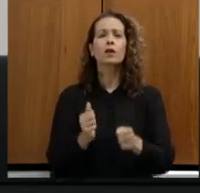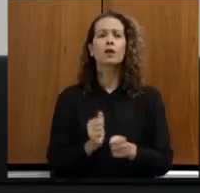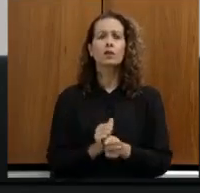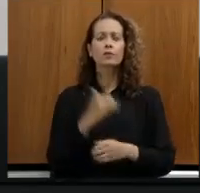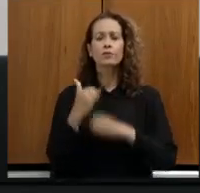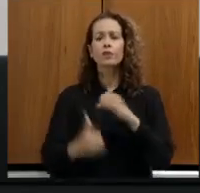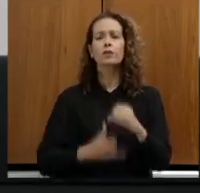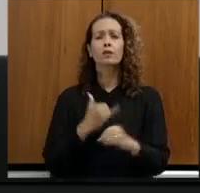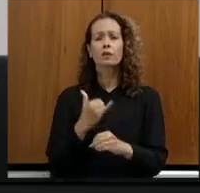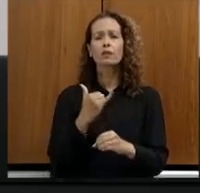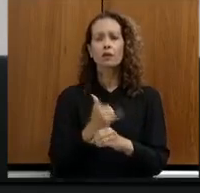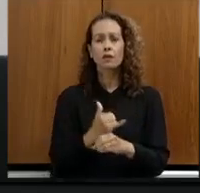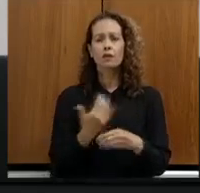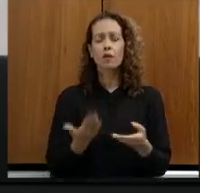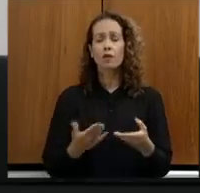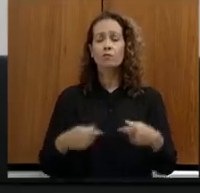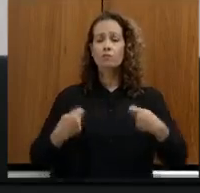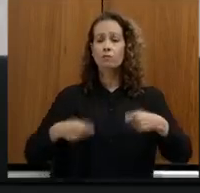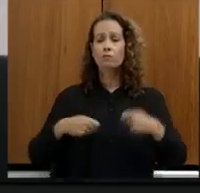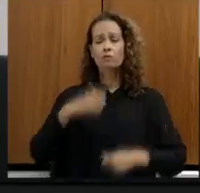ambiental seja feito de forma séria.